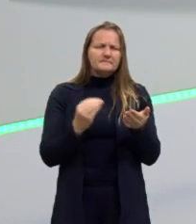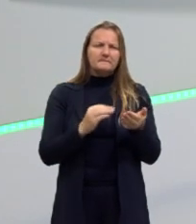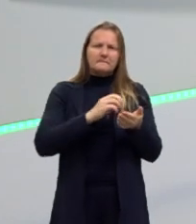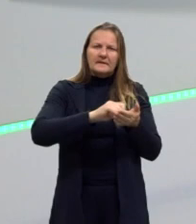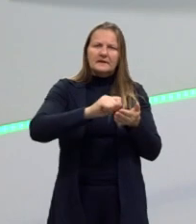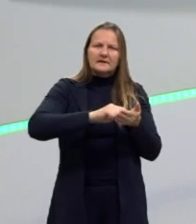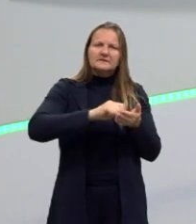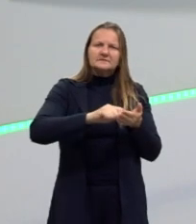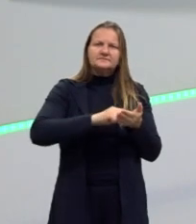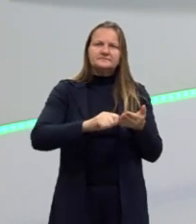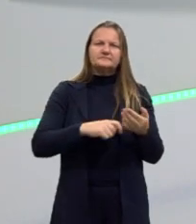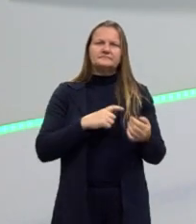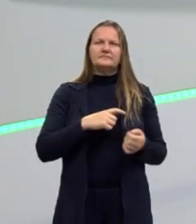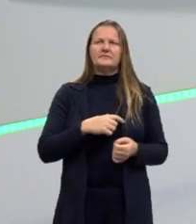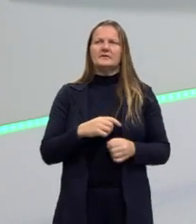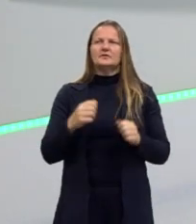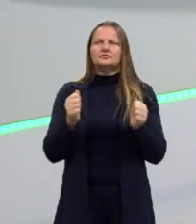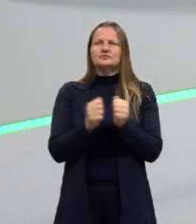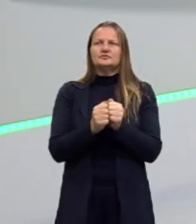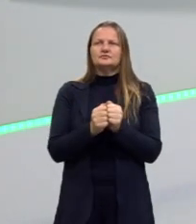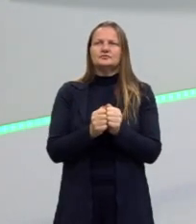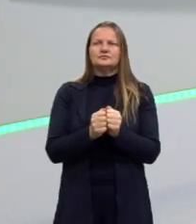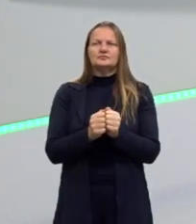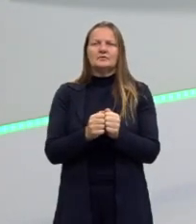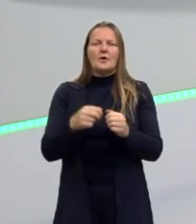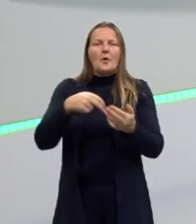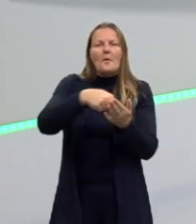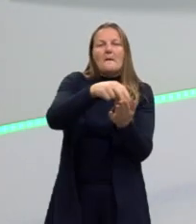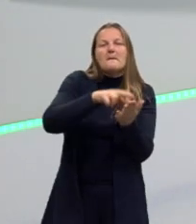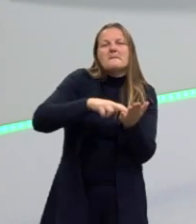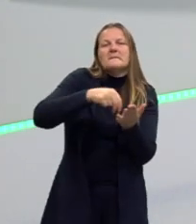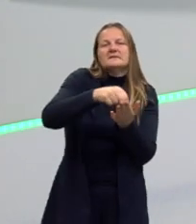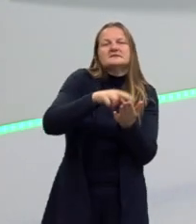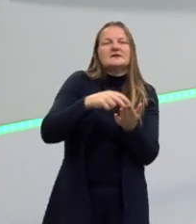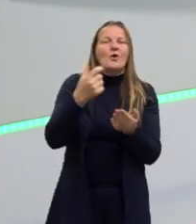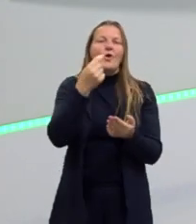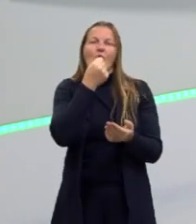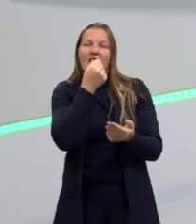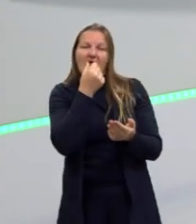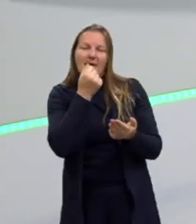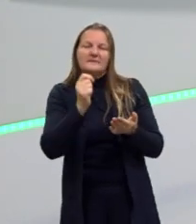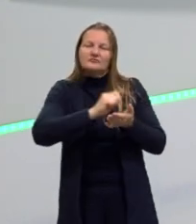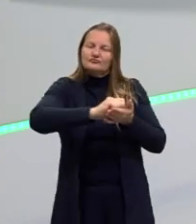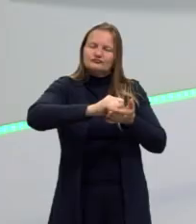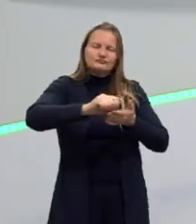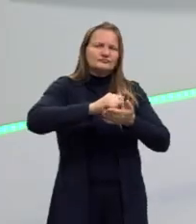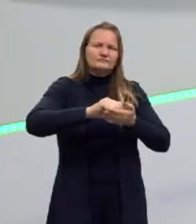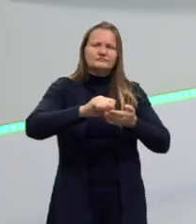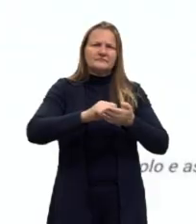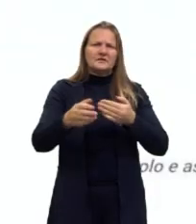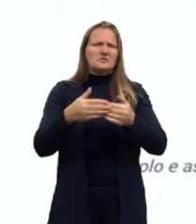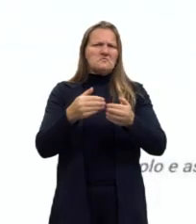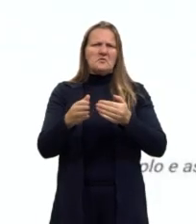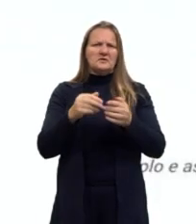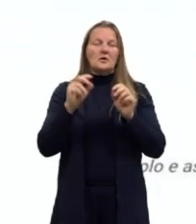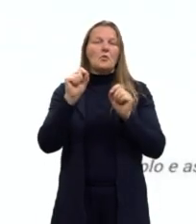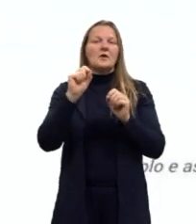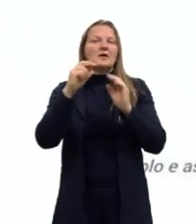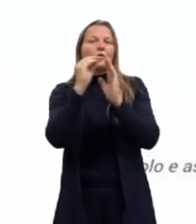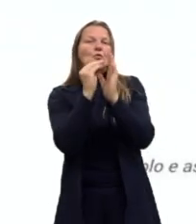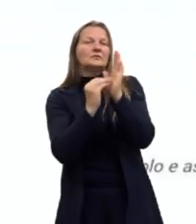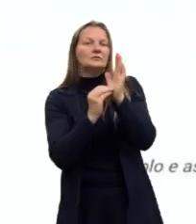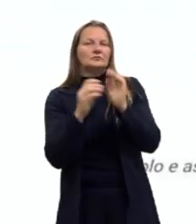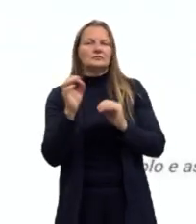sua mesa, lá com o seu pincel, com o seu lápis e vai escrever. Não importa sobre o que ele vai escrever,